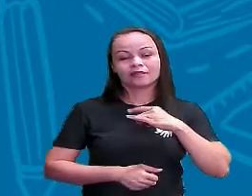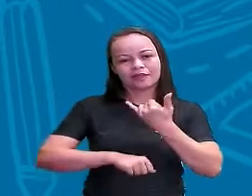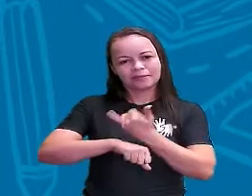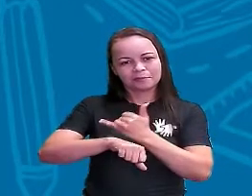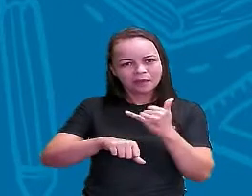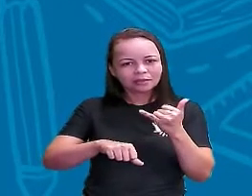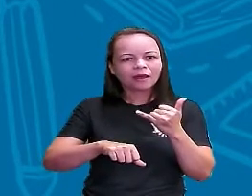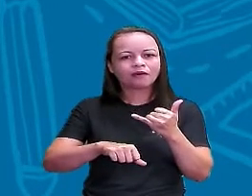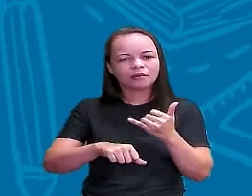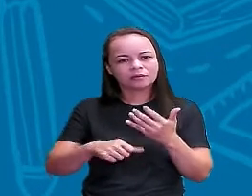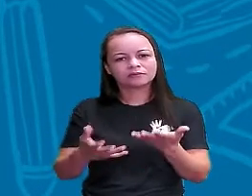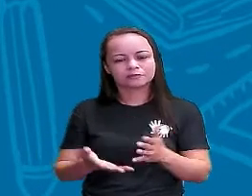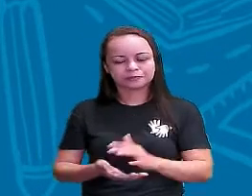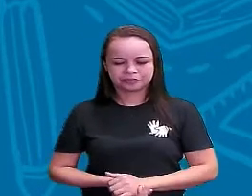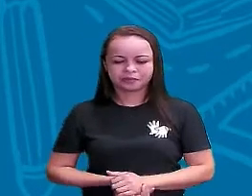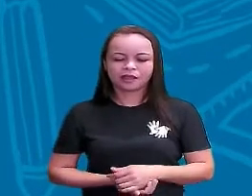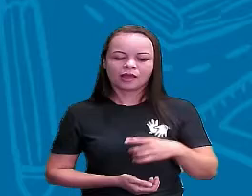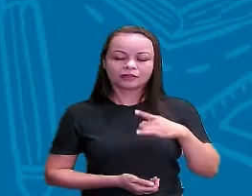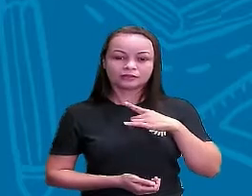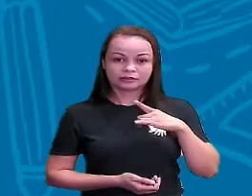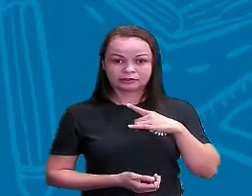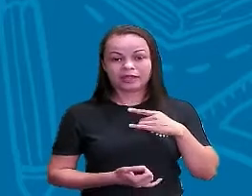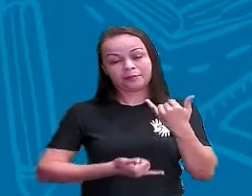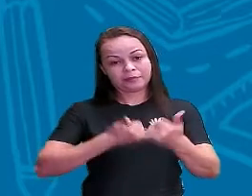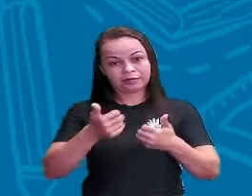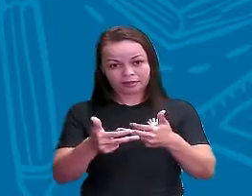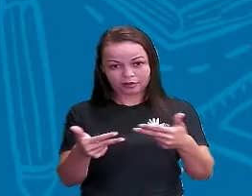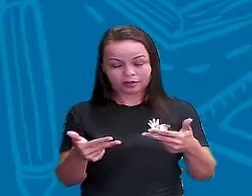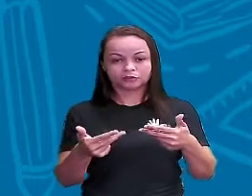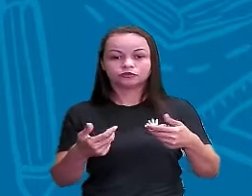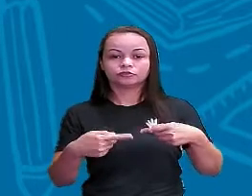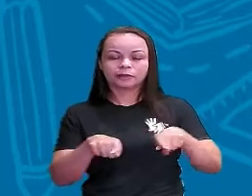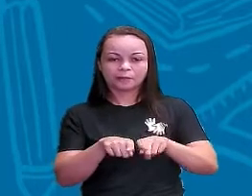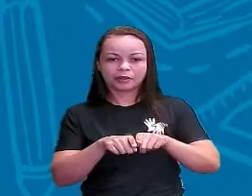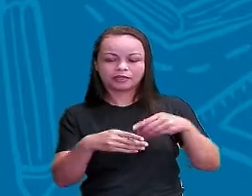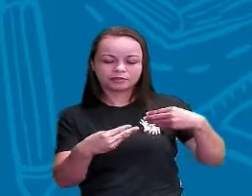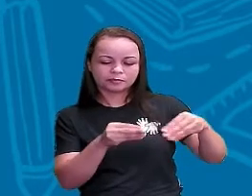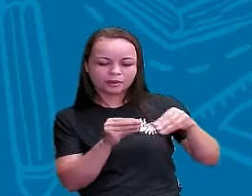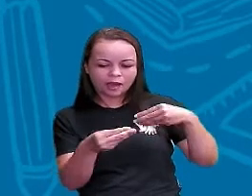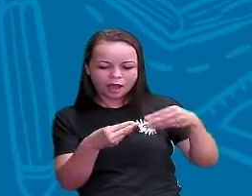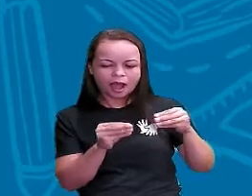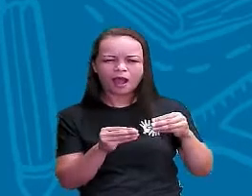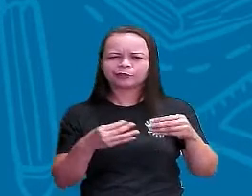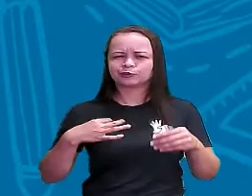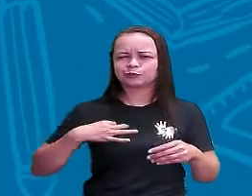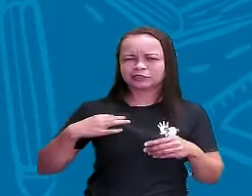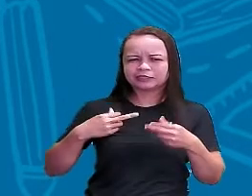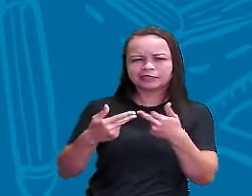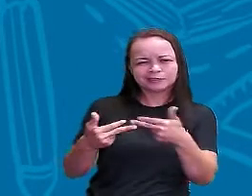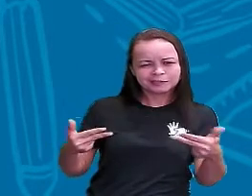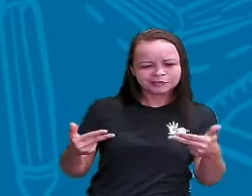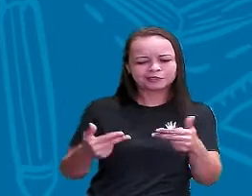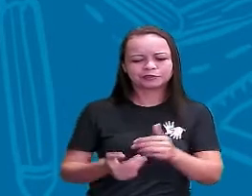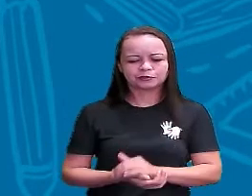Certo? Tem brinquedos de plástico Tem de tecido